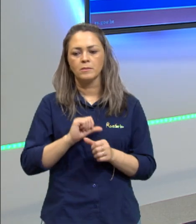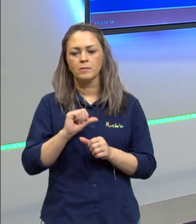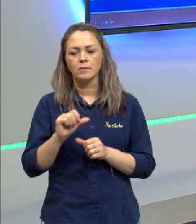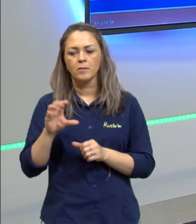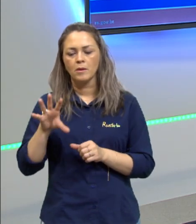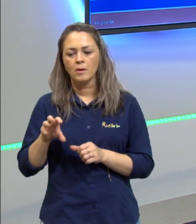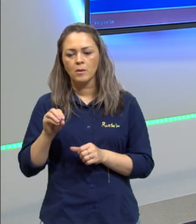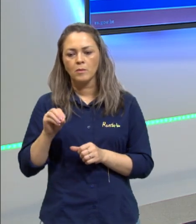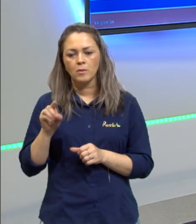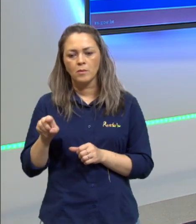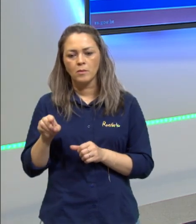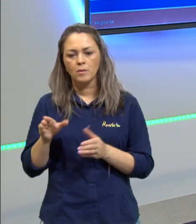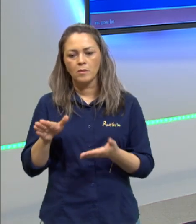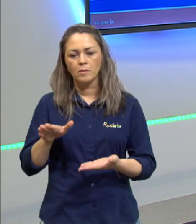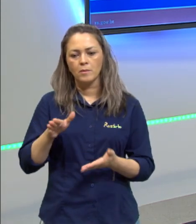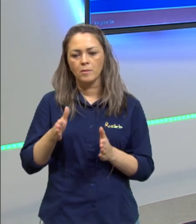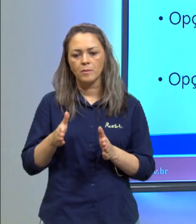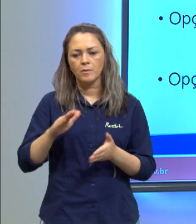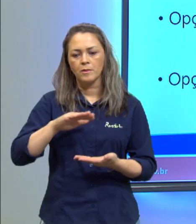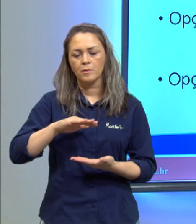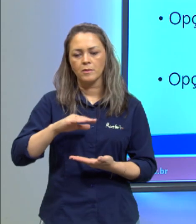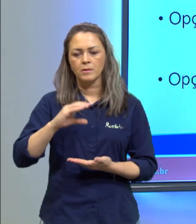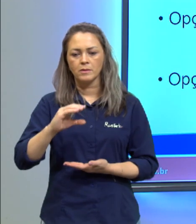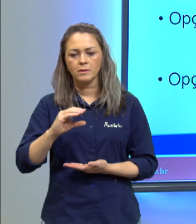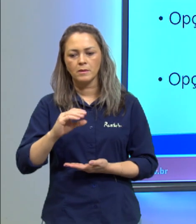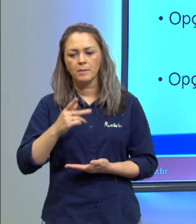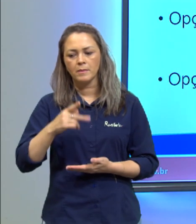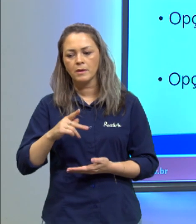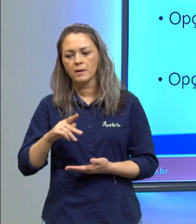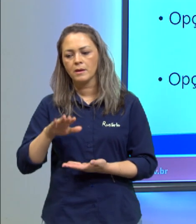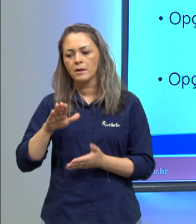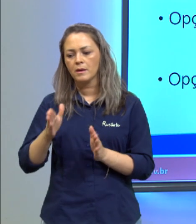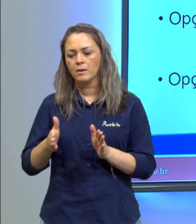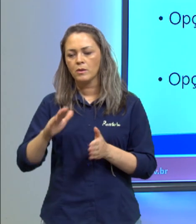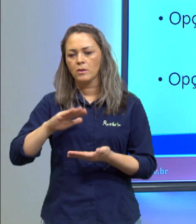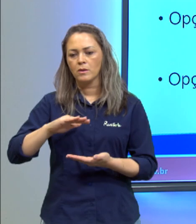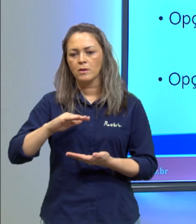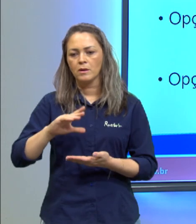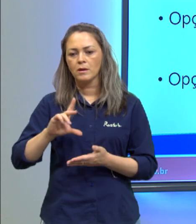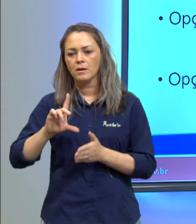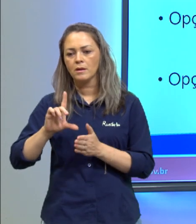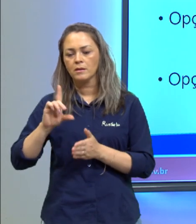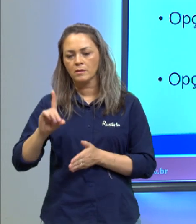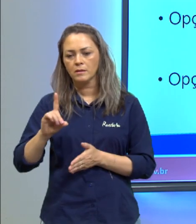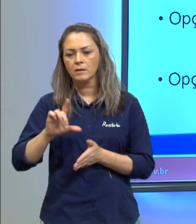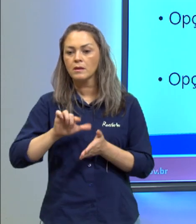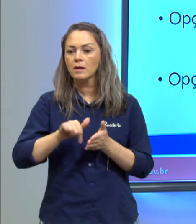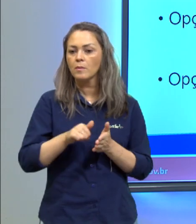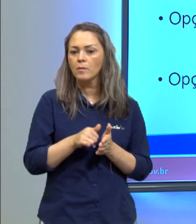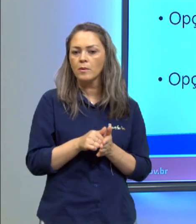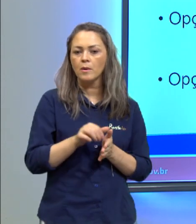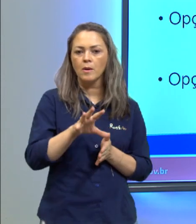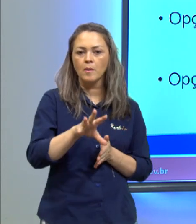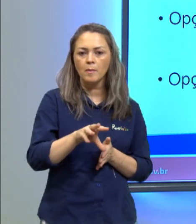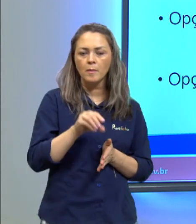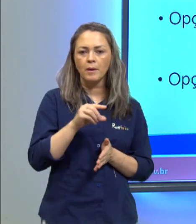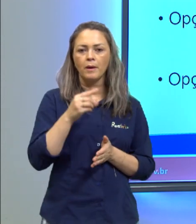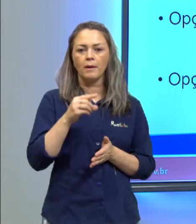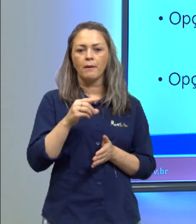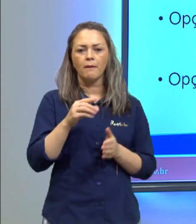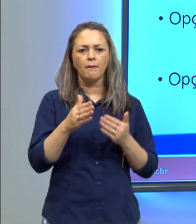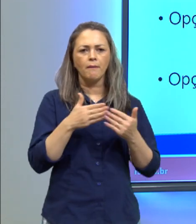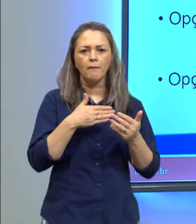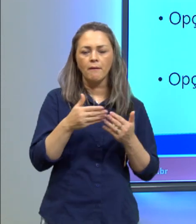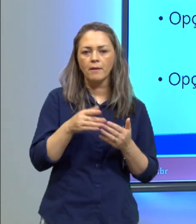uma bola da urna C para a urna D e após isso retirar aleatoriamente